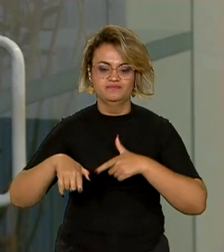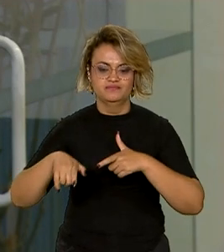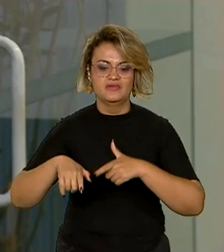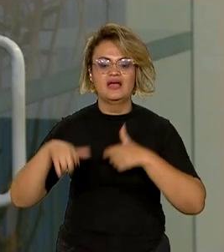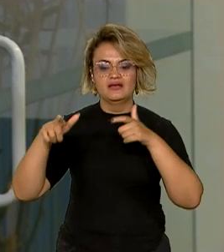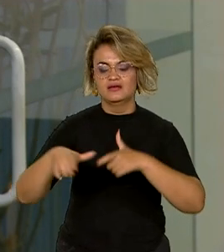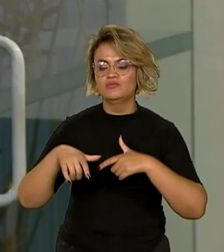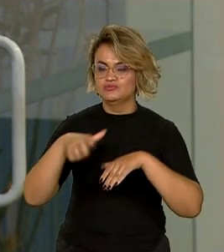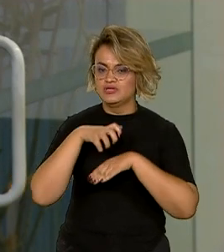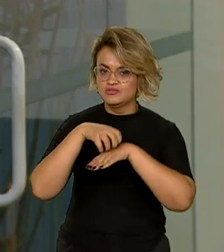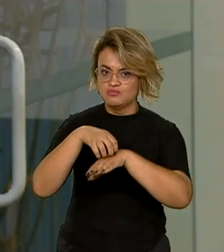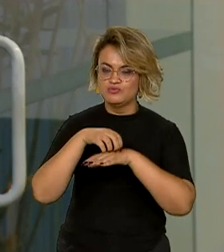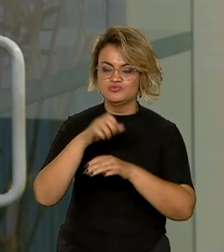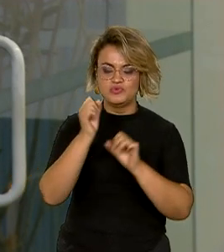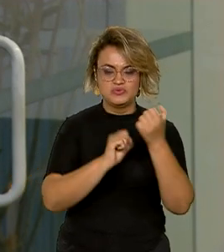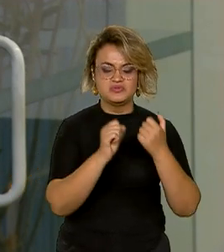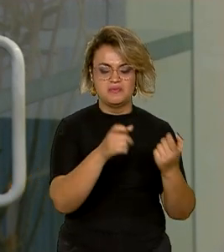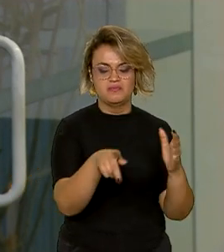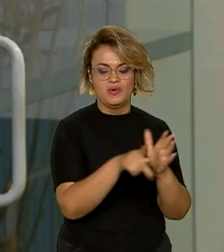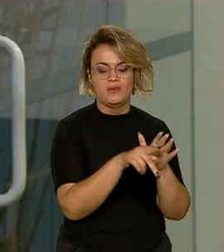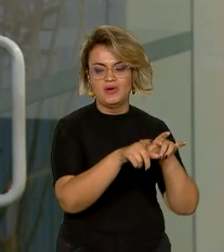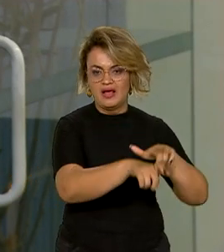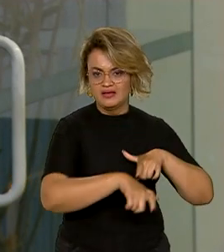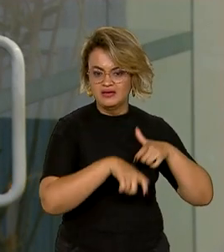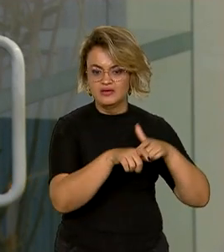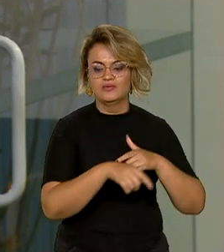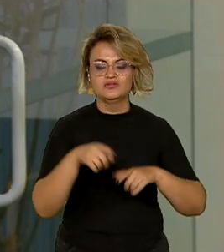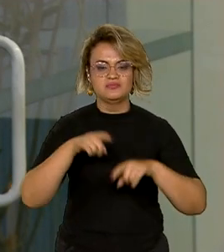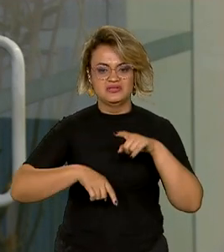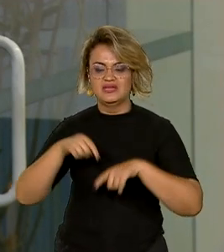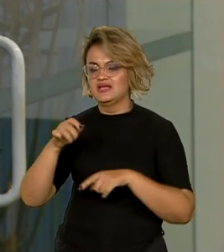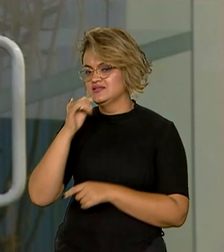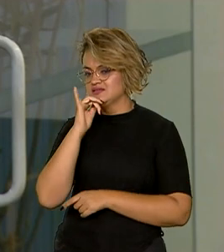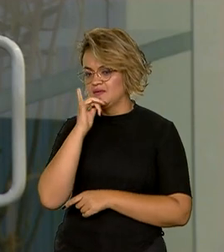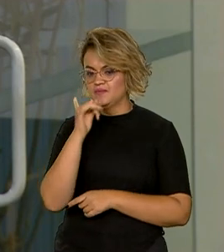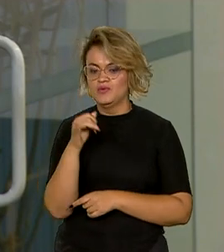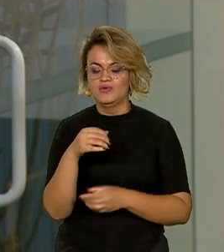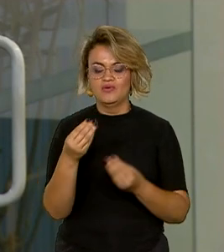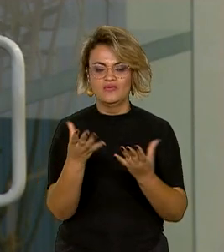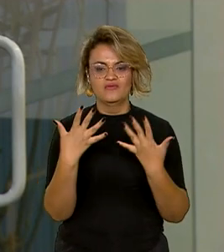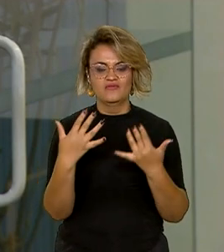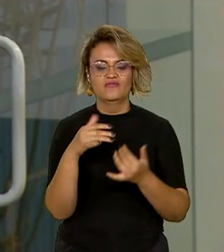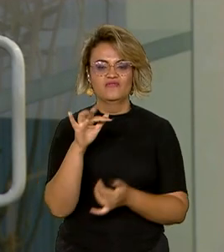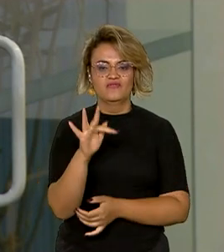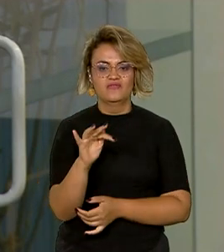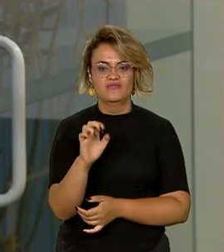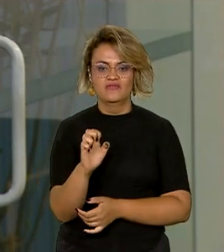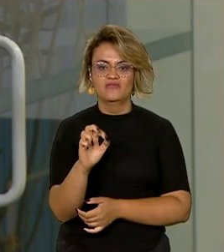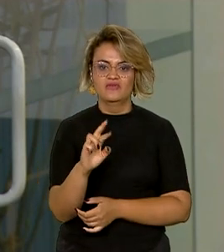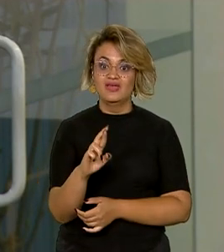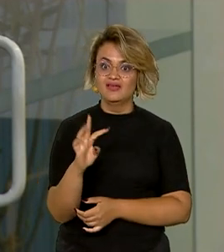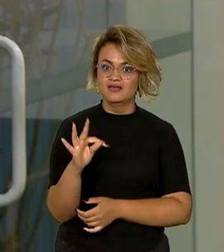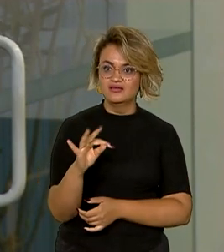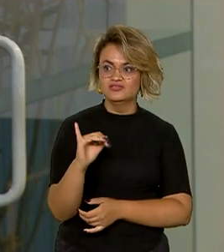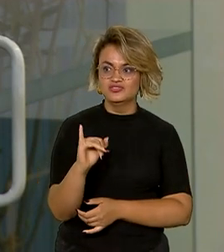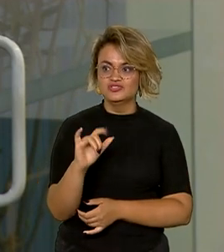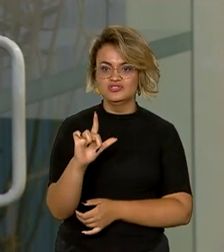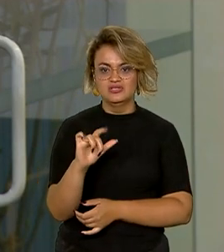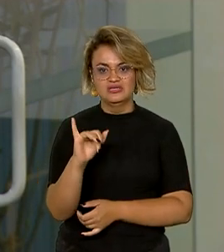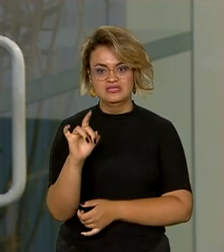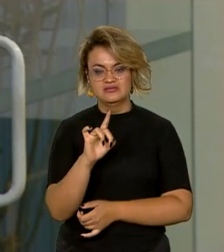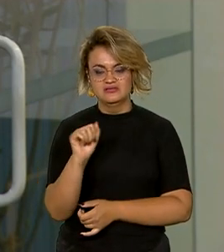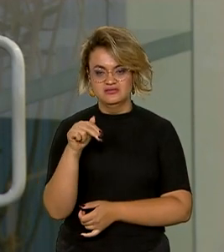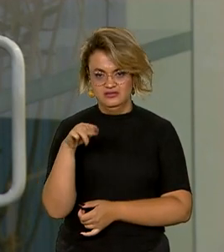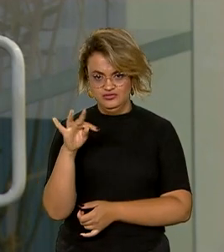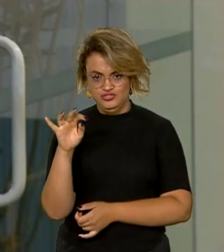não só pelo transporte da produção agrícola, mas também de insumos, como, por exemplo, os fertilizantes. Depois, os serviços prestados